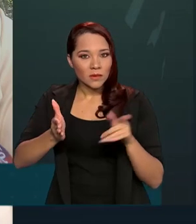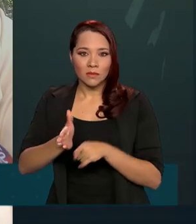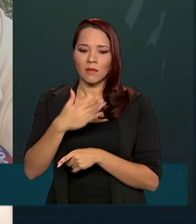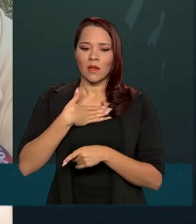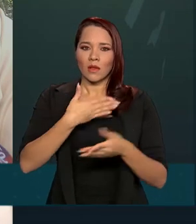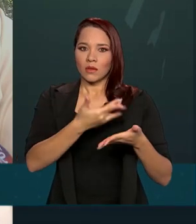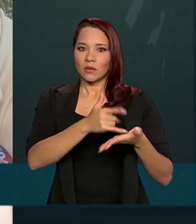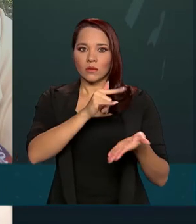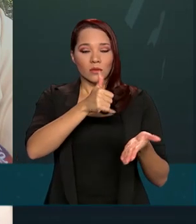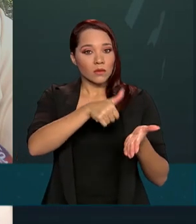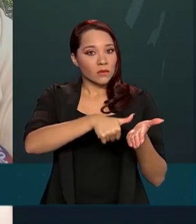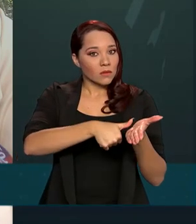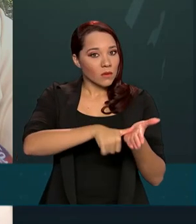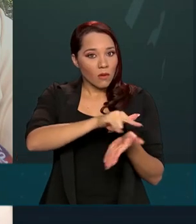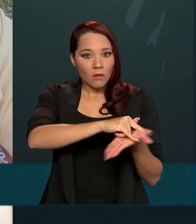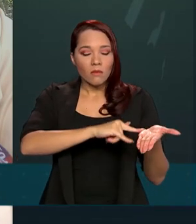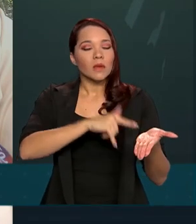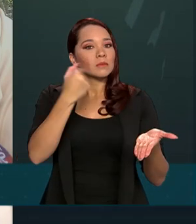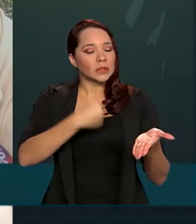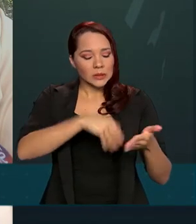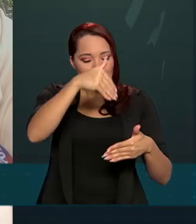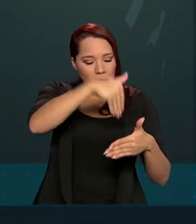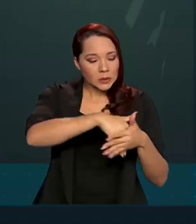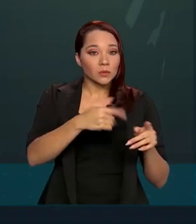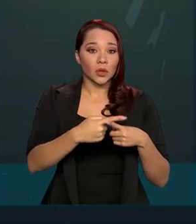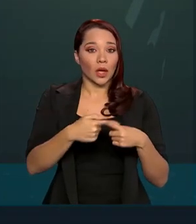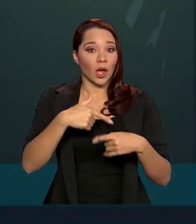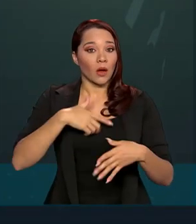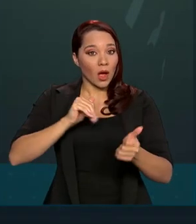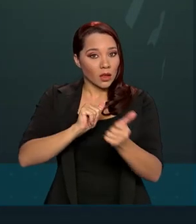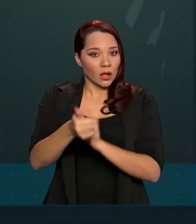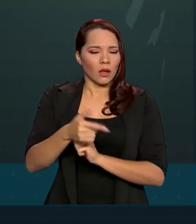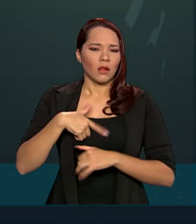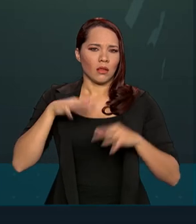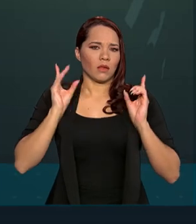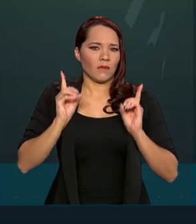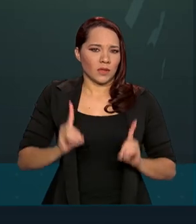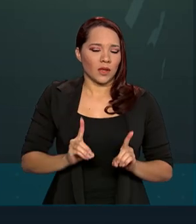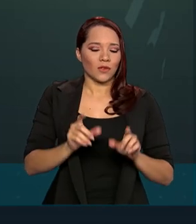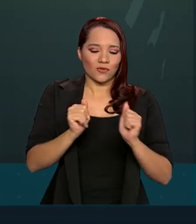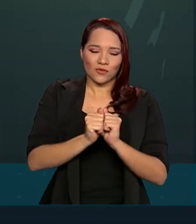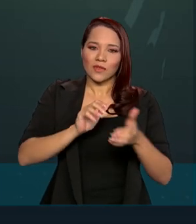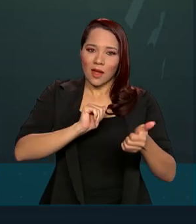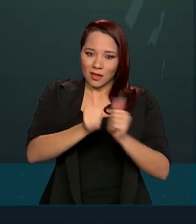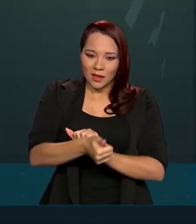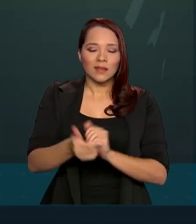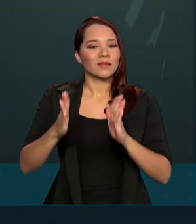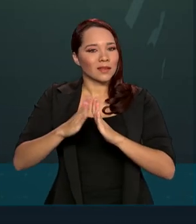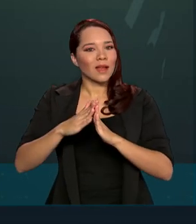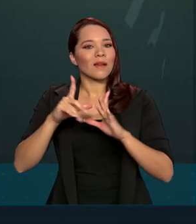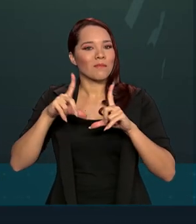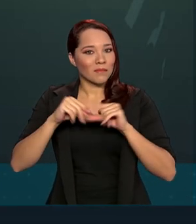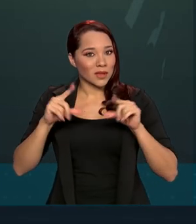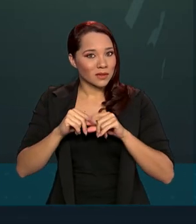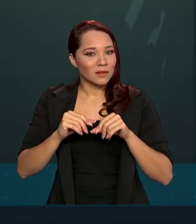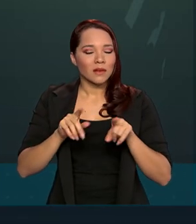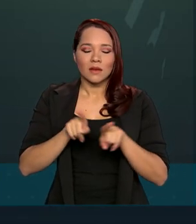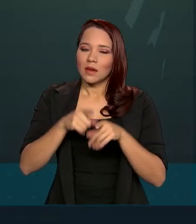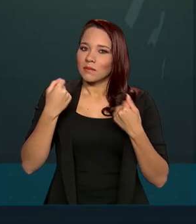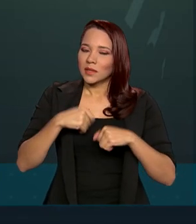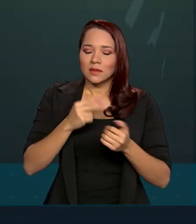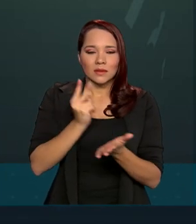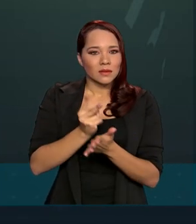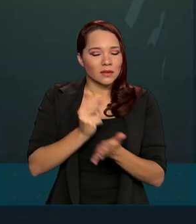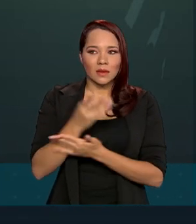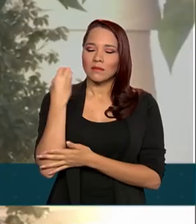documento que não pode faltar na minha carteira por eu ser atleta. Sou moleque com deficiência física, atleta e moro em Brasília. Mas eu tenho sempre que estar na